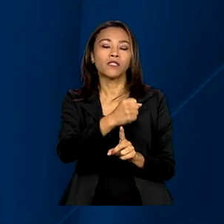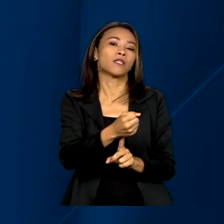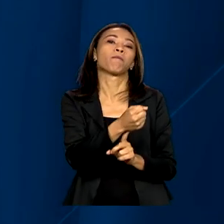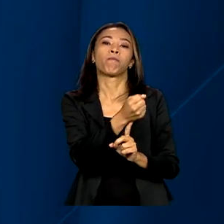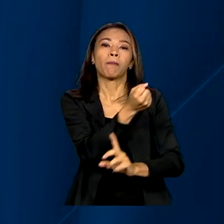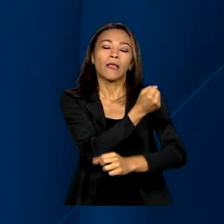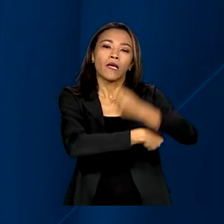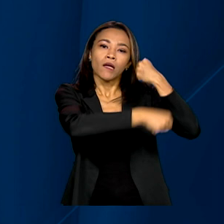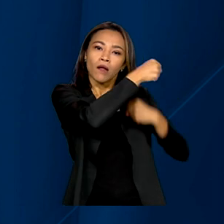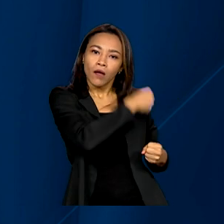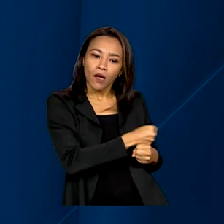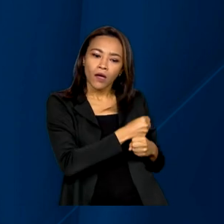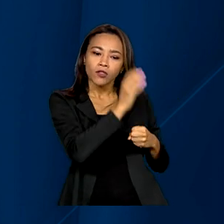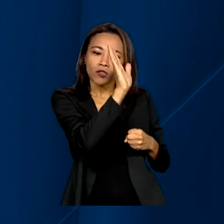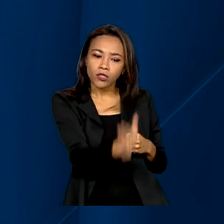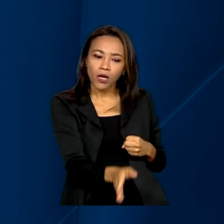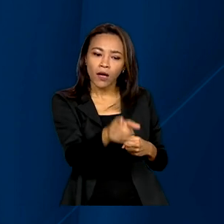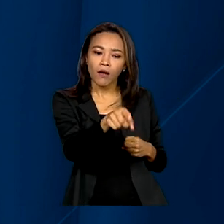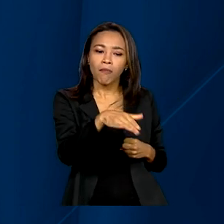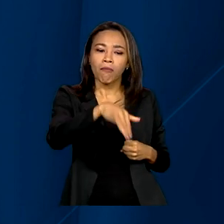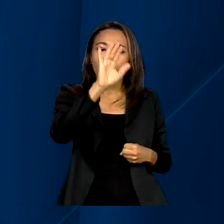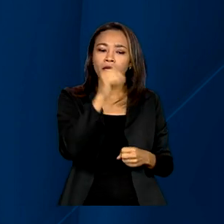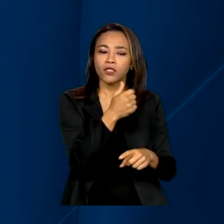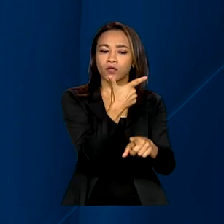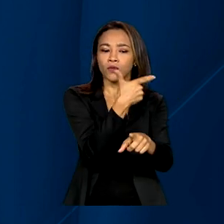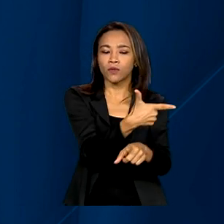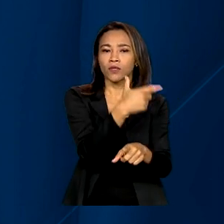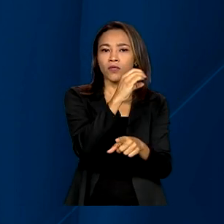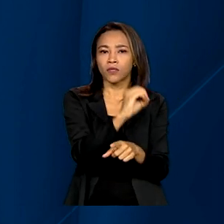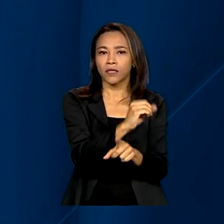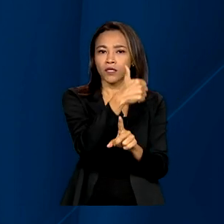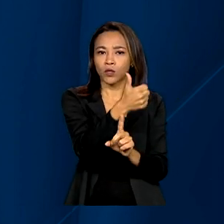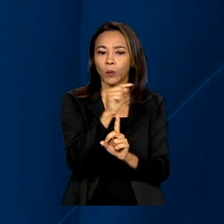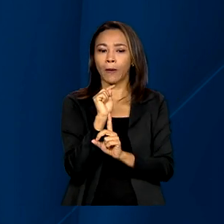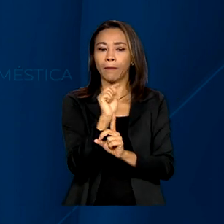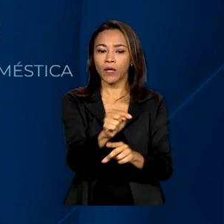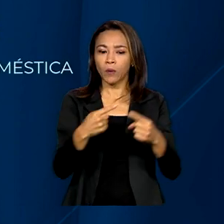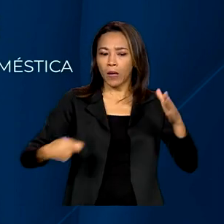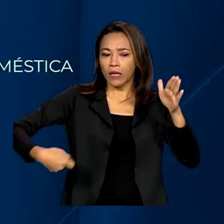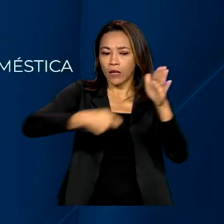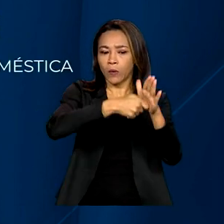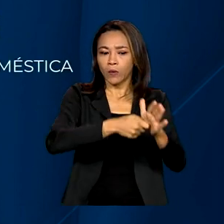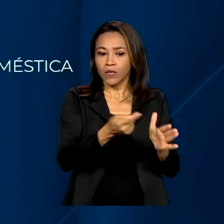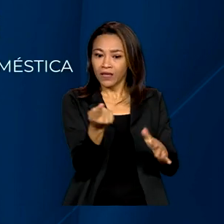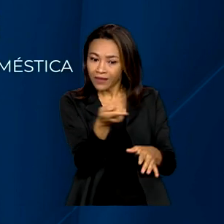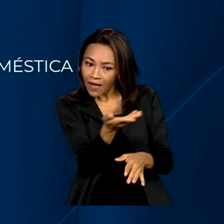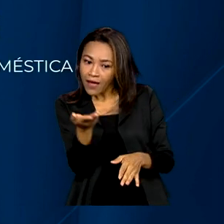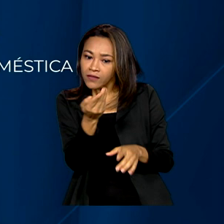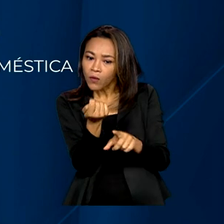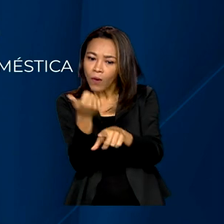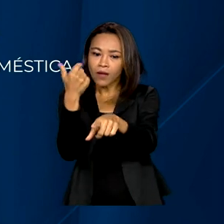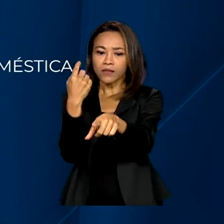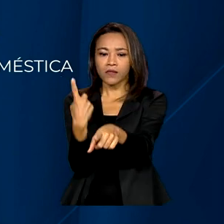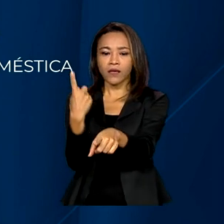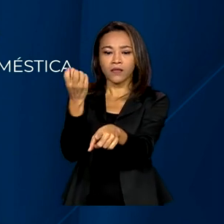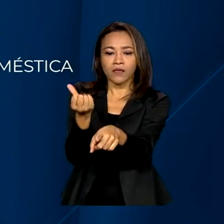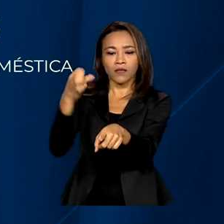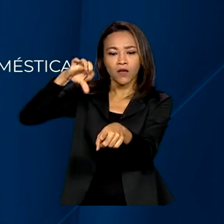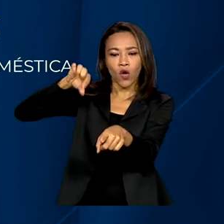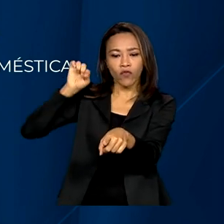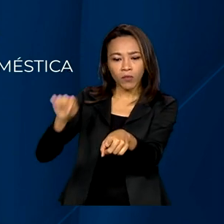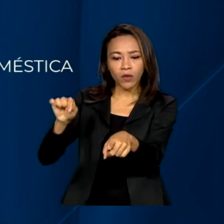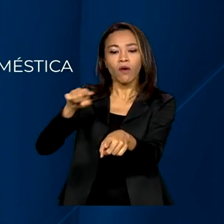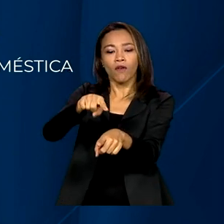registradas mais de 201 mil denúncias. Dessas, quase 170 mil foram de violências